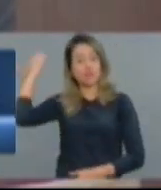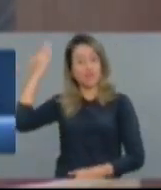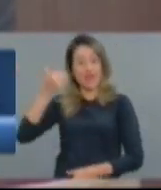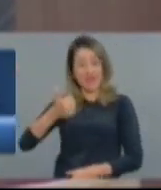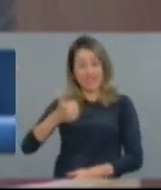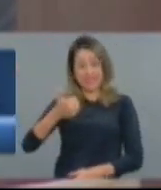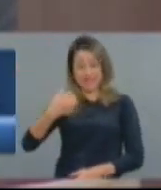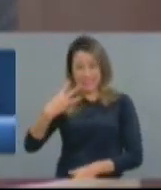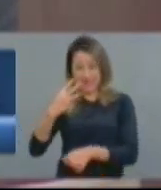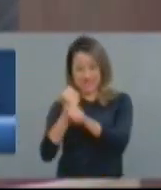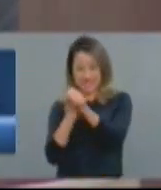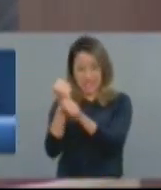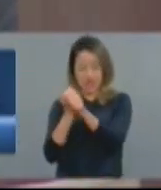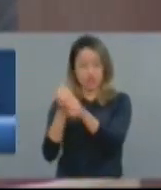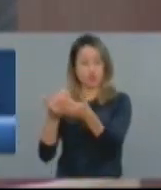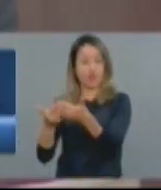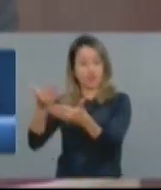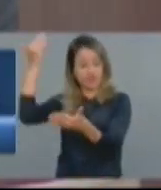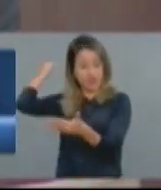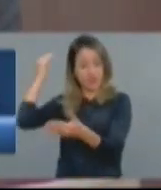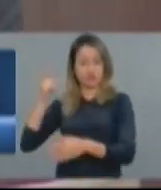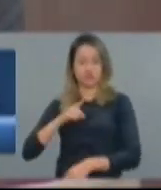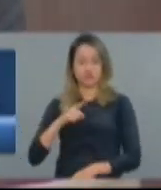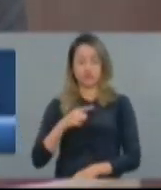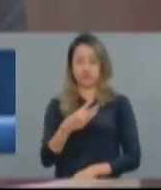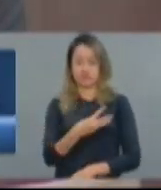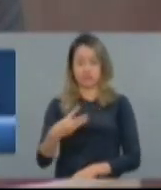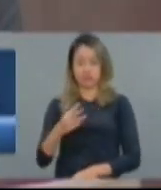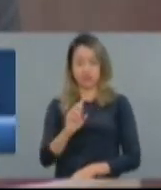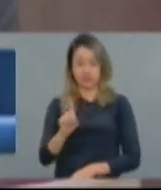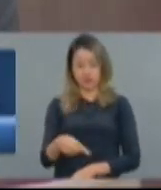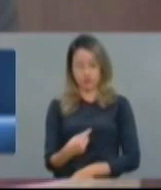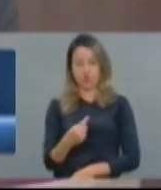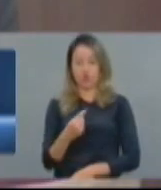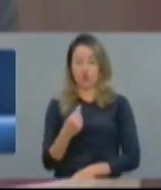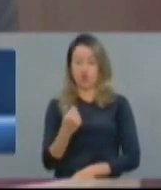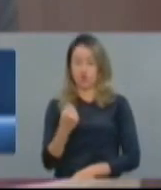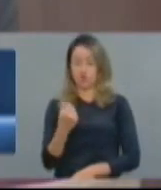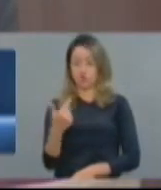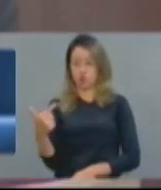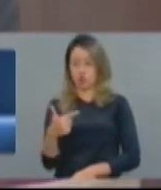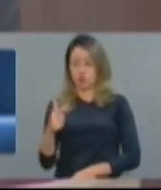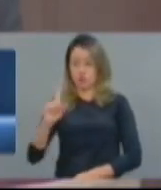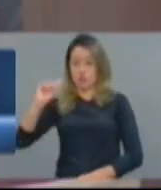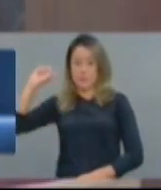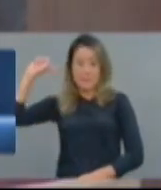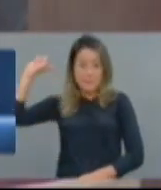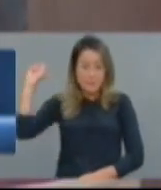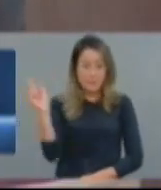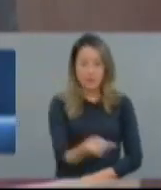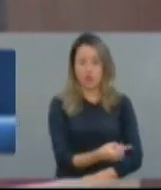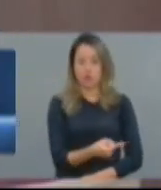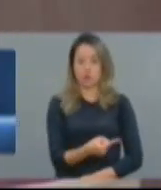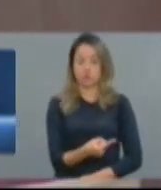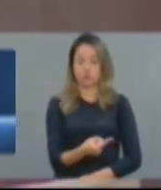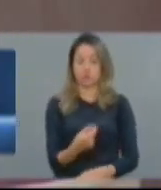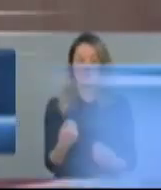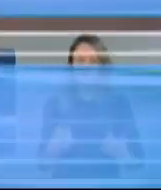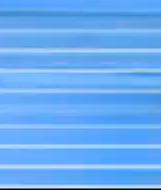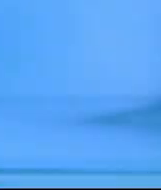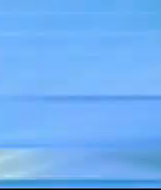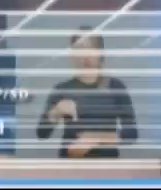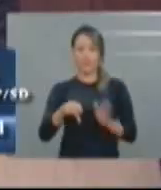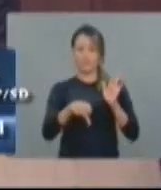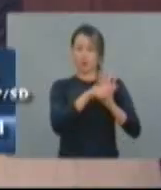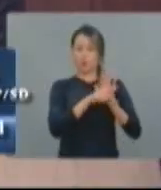33,2 milhões de pessoas pobres. Isso caiu para 12 milhões.